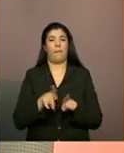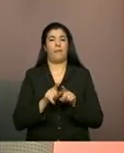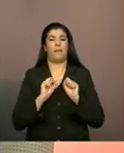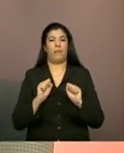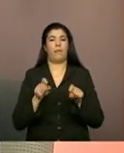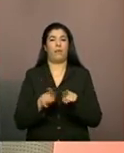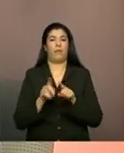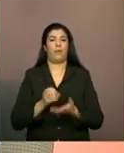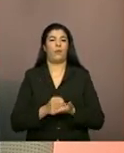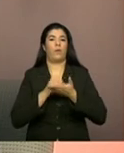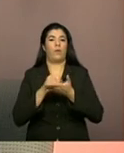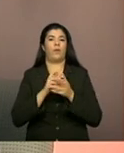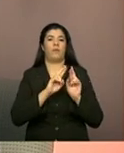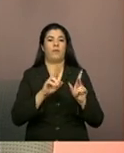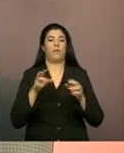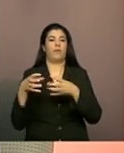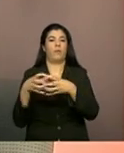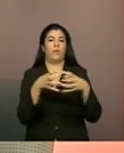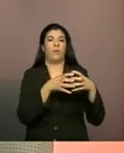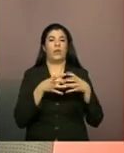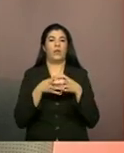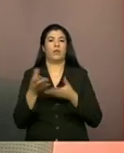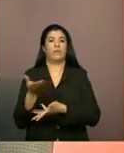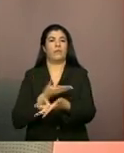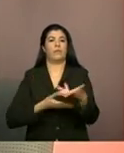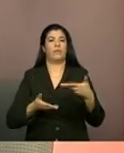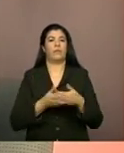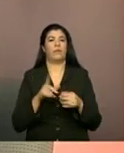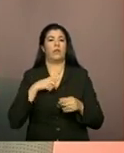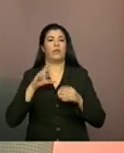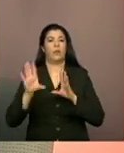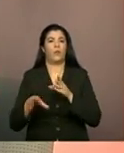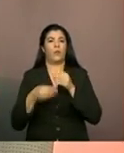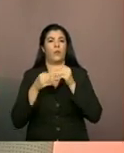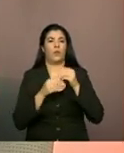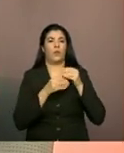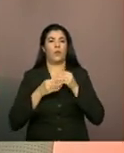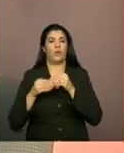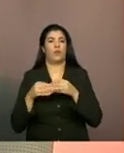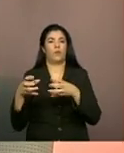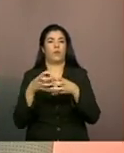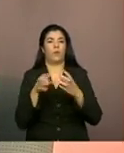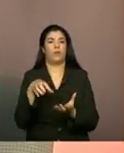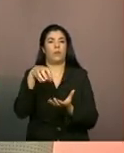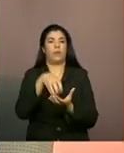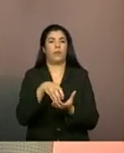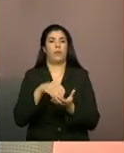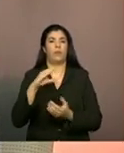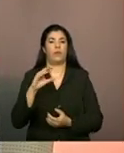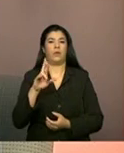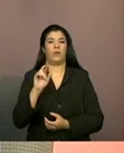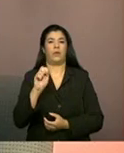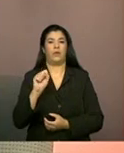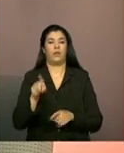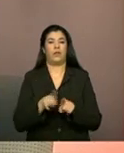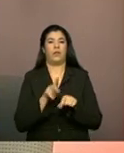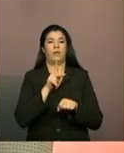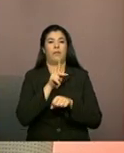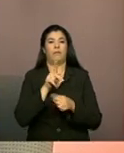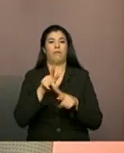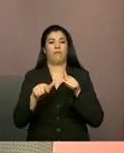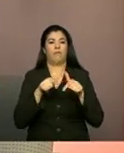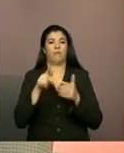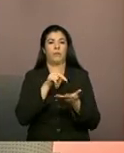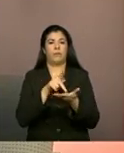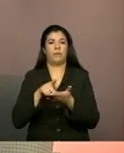ofertado por equipes volantes, que são equipes adicionais que compõem a equipe do CRAs, mas atuam em territórios com